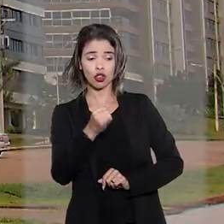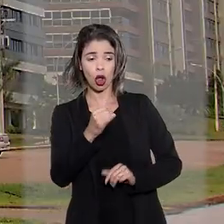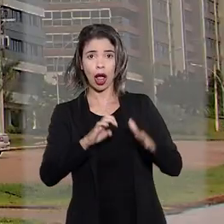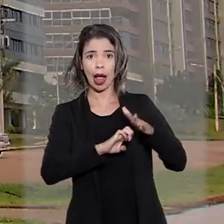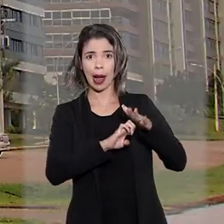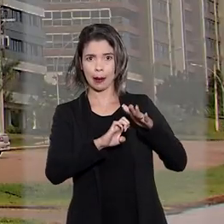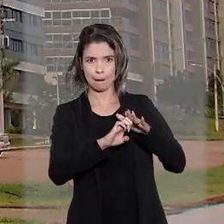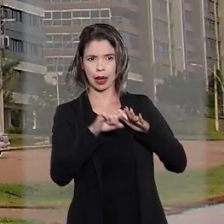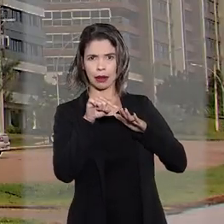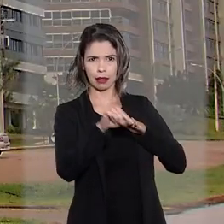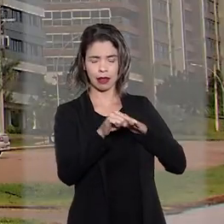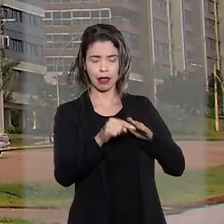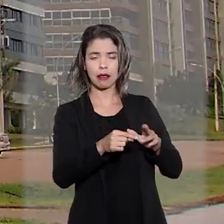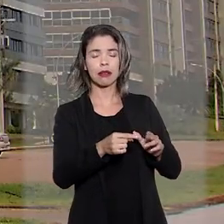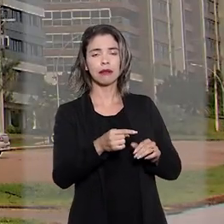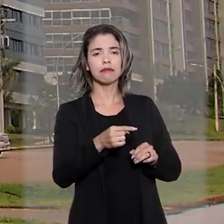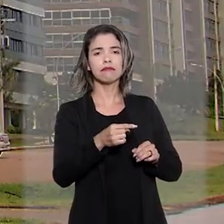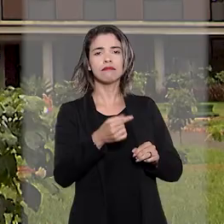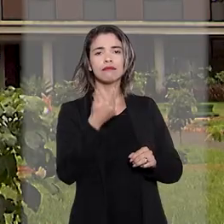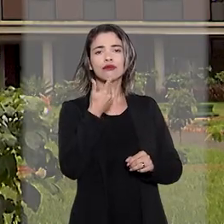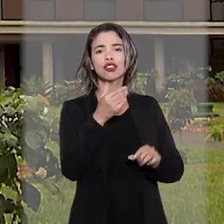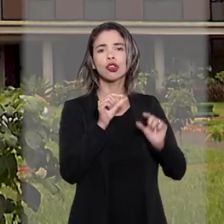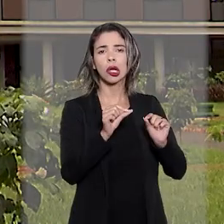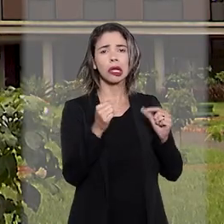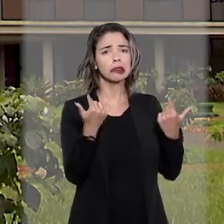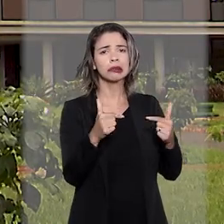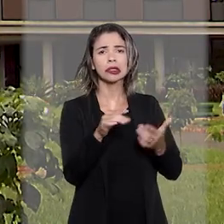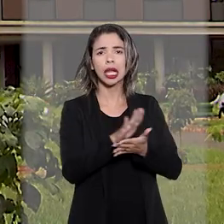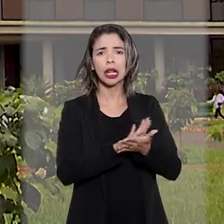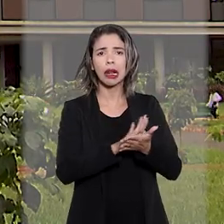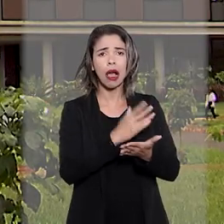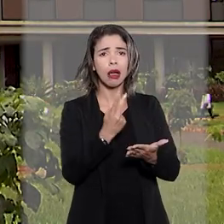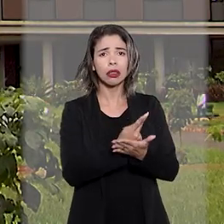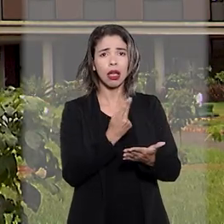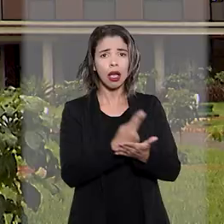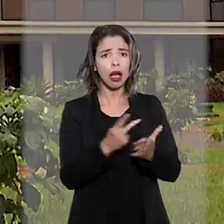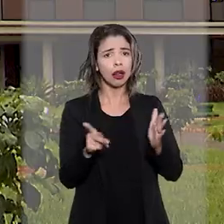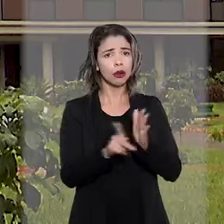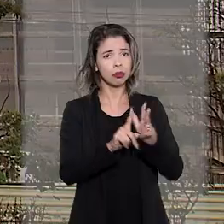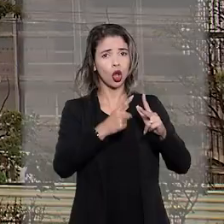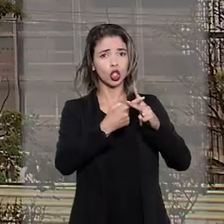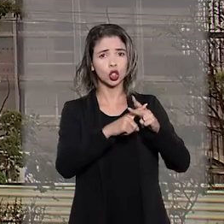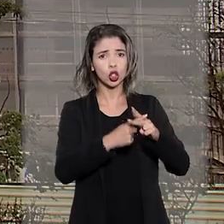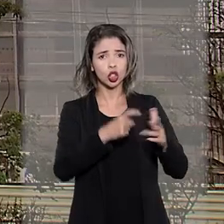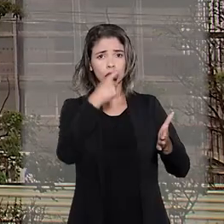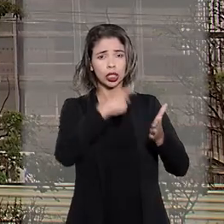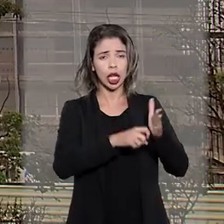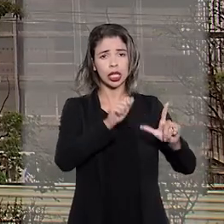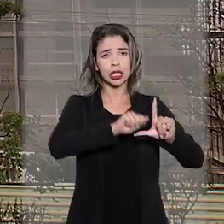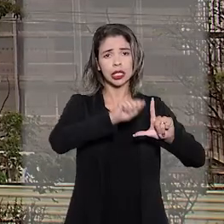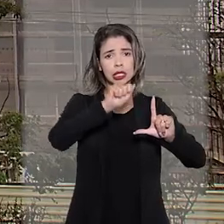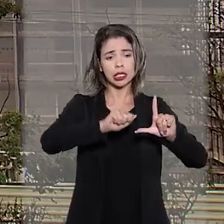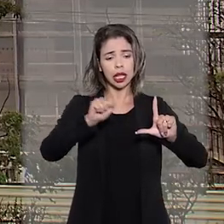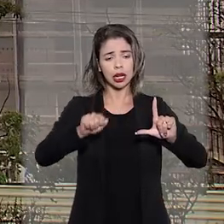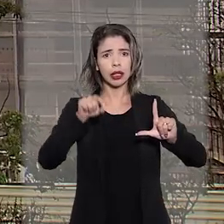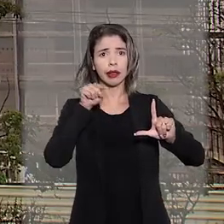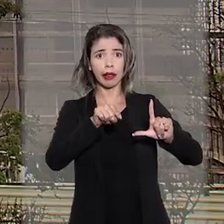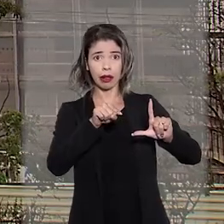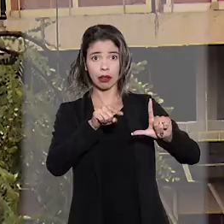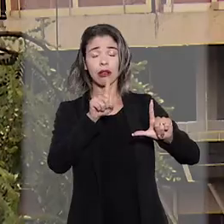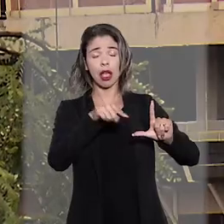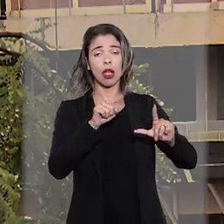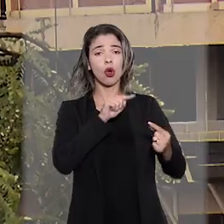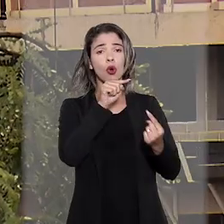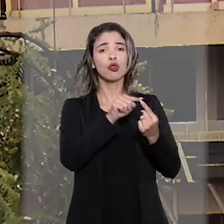vencedora do imóvel sustentou que não há ilegalidade na correção pela Selic, porque ela tem o objetivo de recompor o valor da